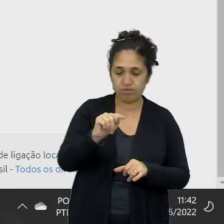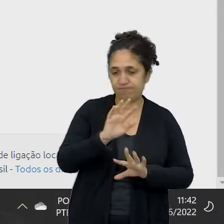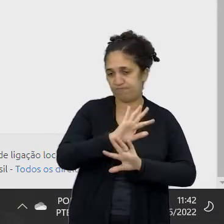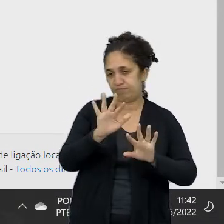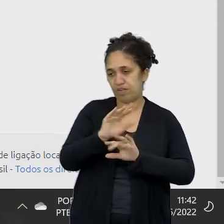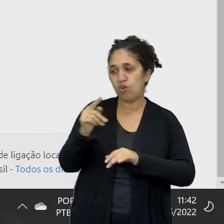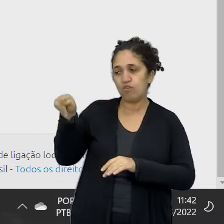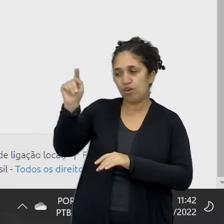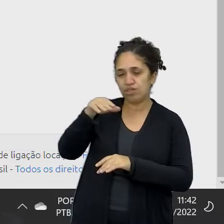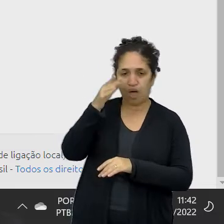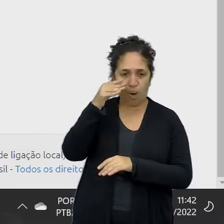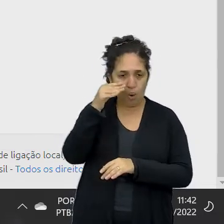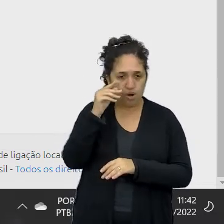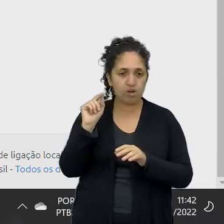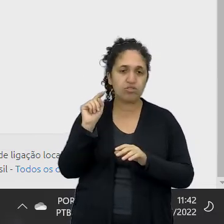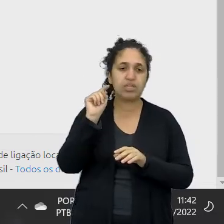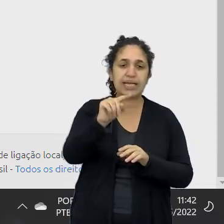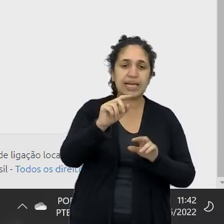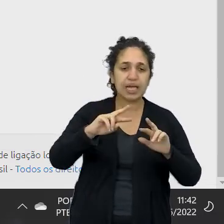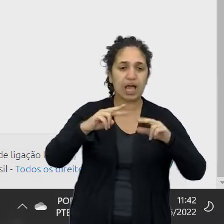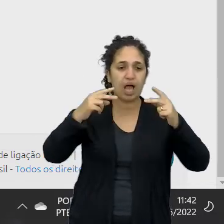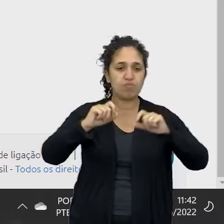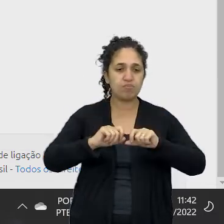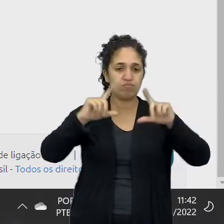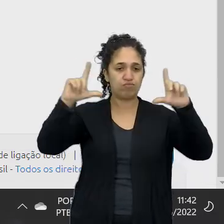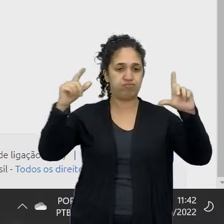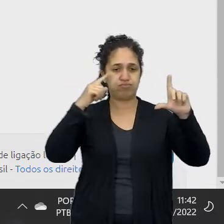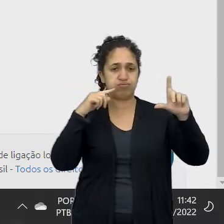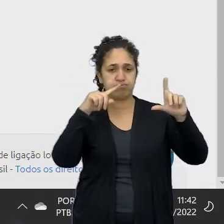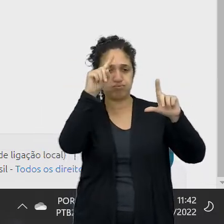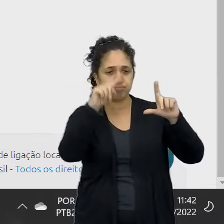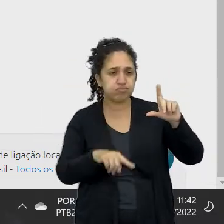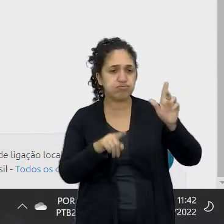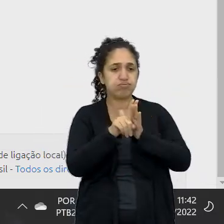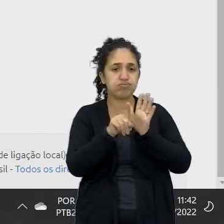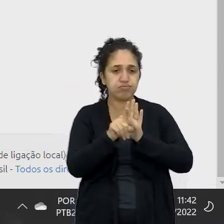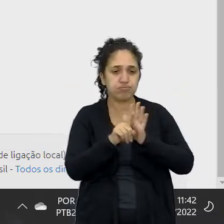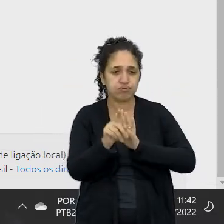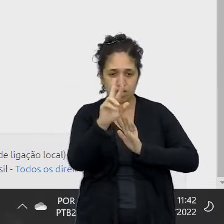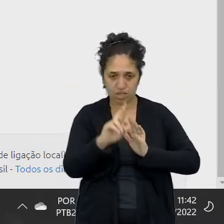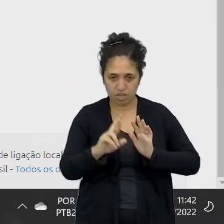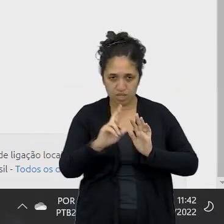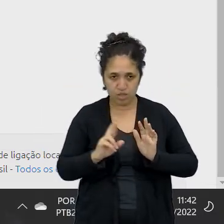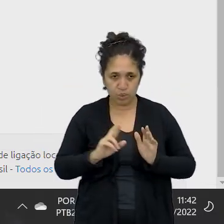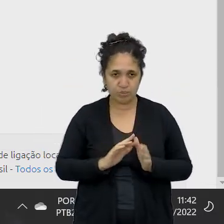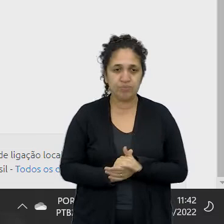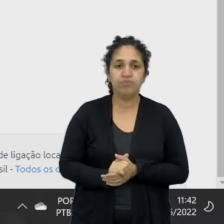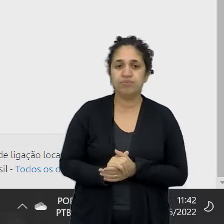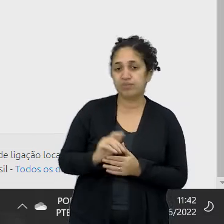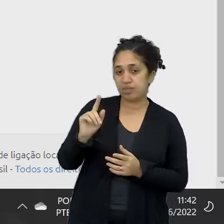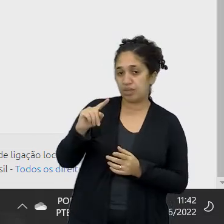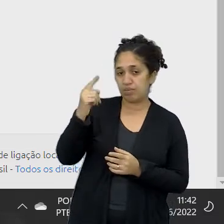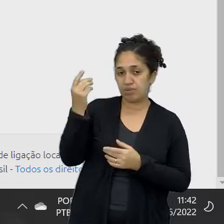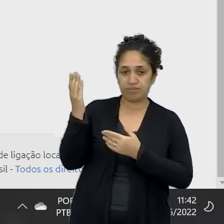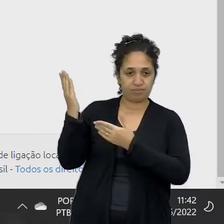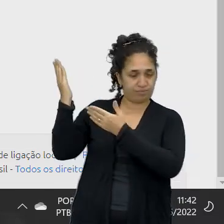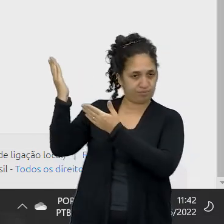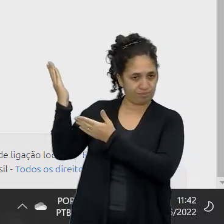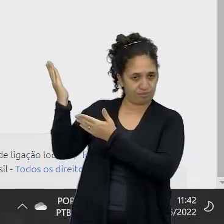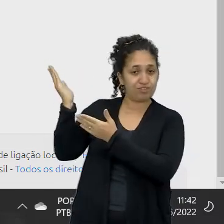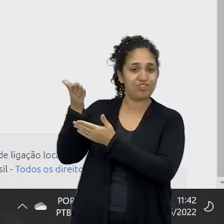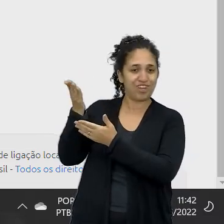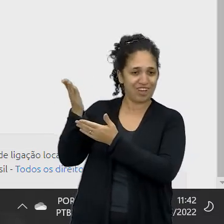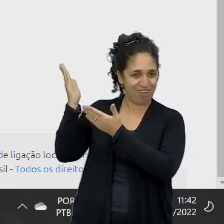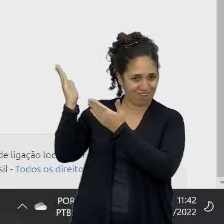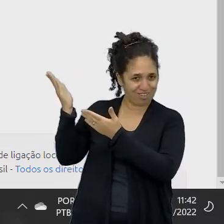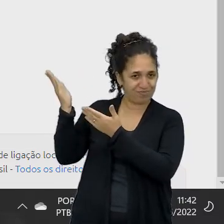vocês. Vocês clicam e aí vocês vão ver aí quais são as perguntas e as respostas. Então, tem aqui o valor futuro do capital, que é o que a gente está